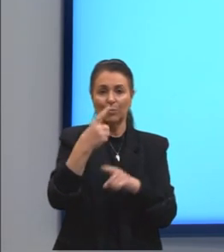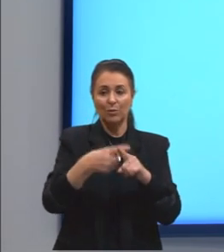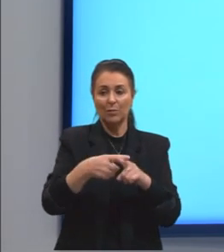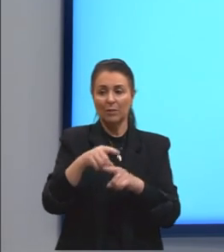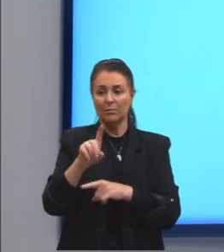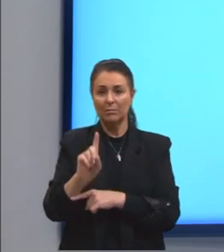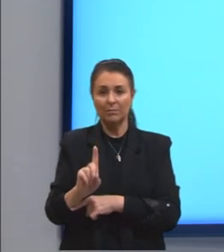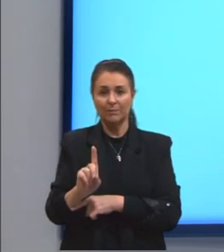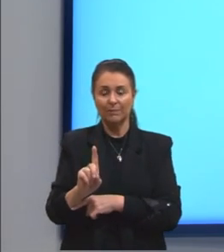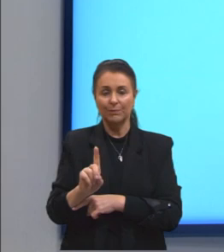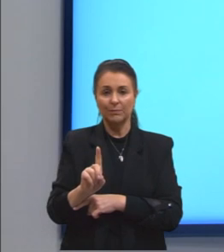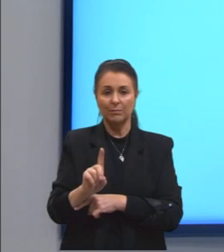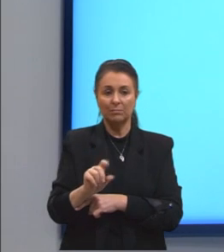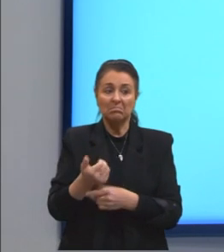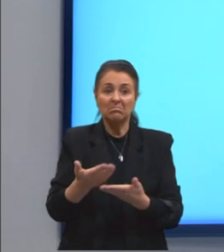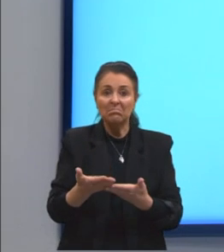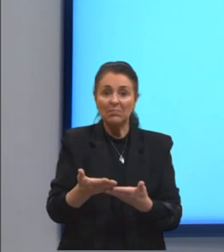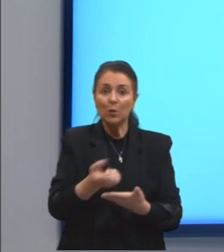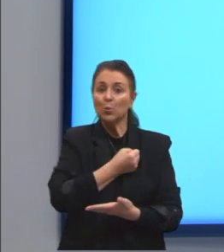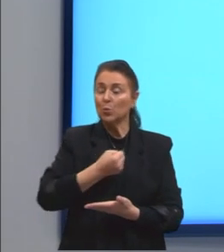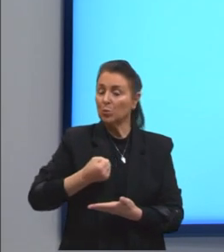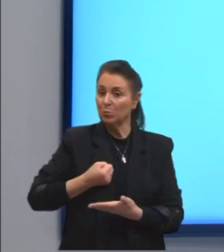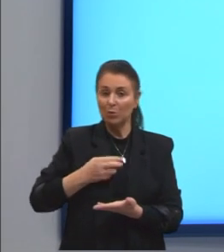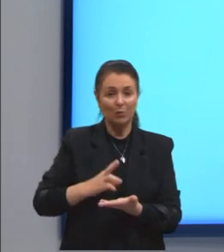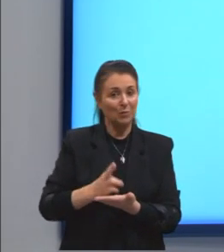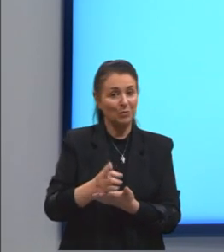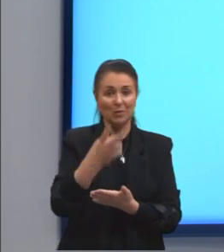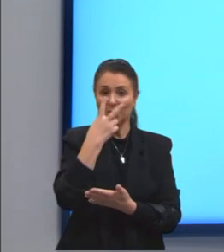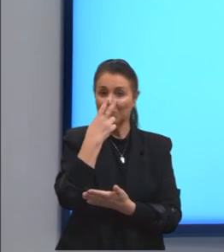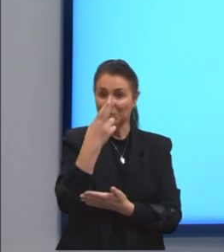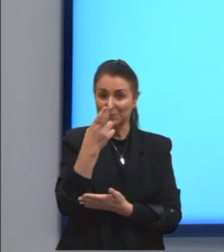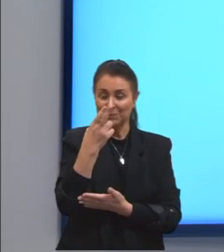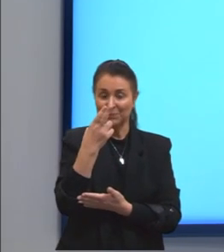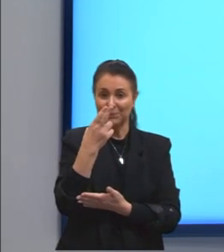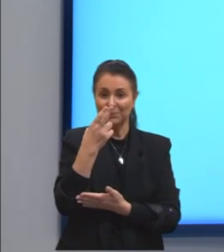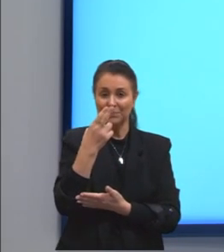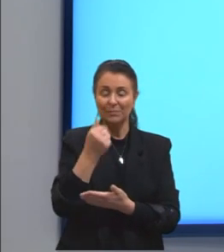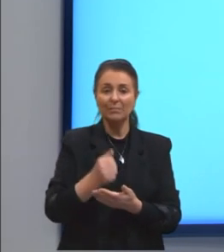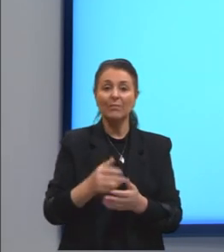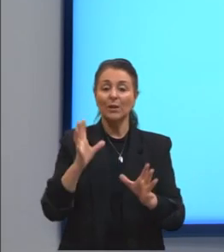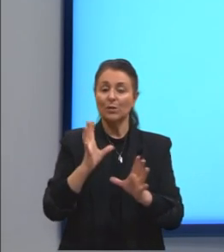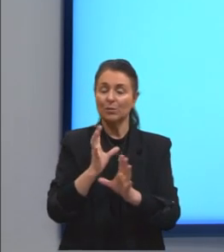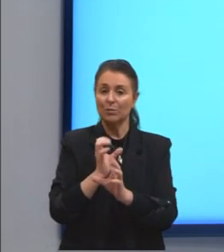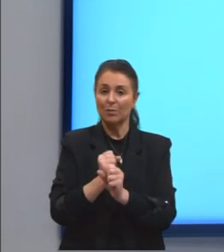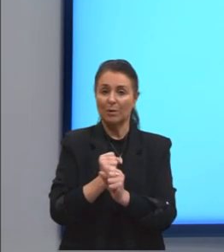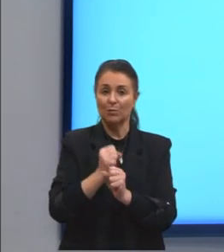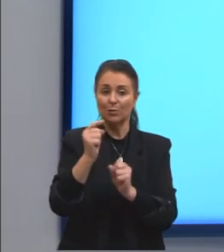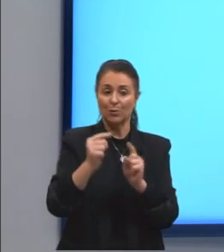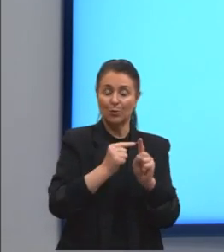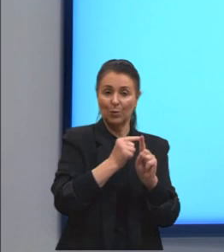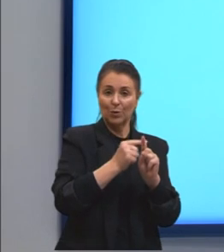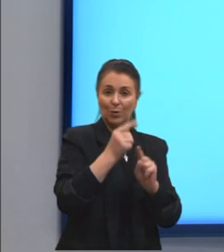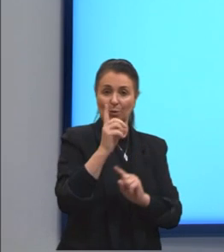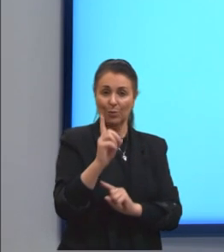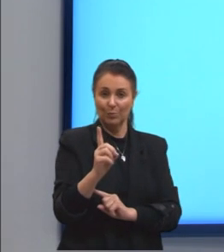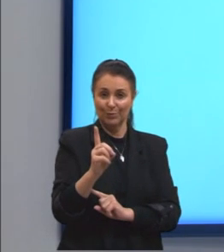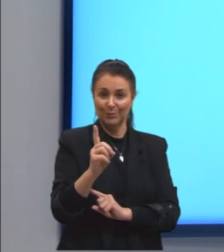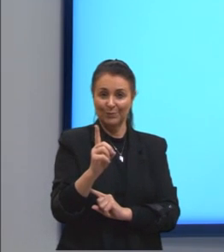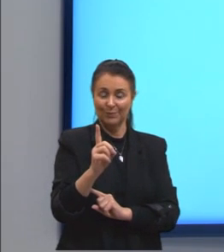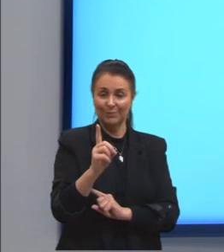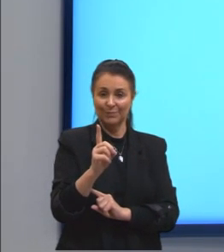Como a multiplicação é por 1, fica o próprio valor. Agora, somamos com esse 1 que tem aqui na frente